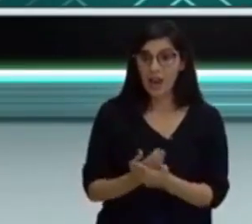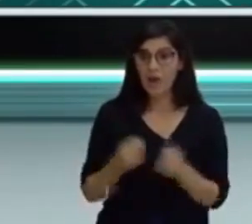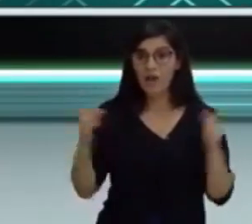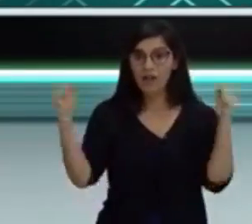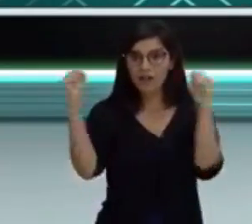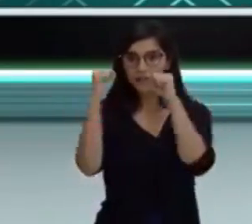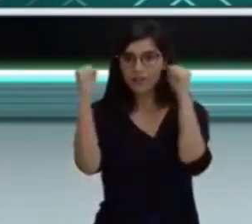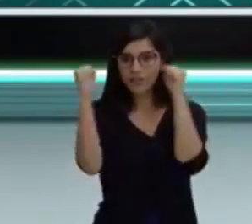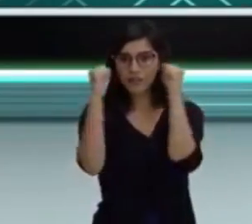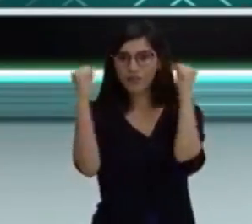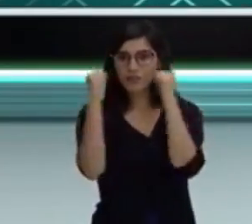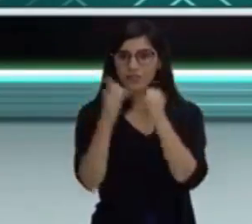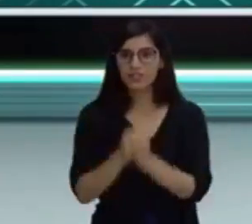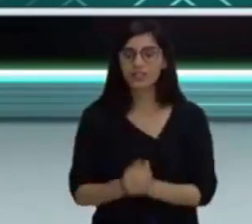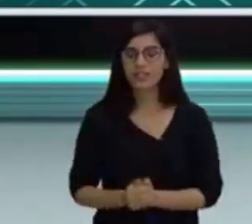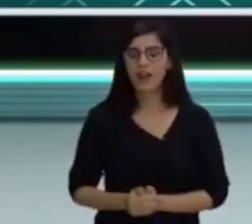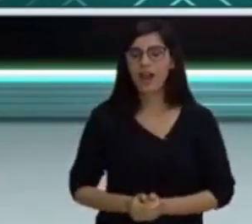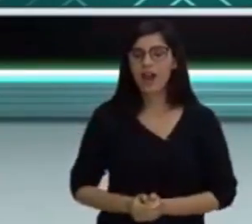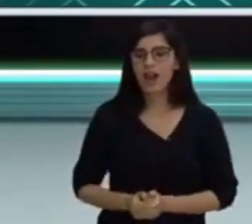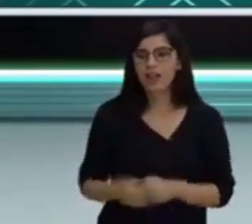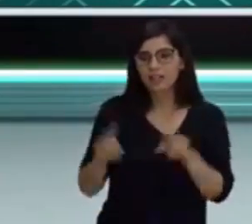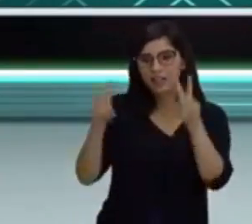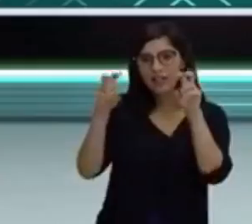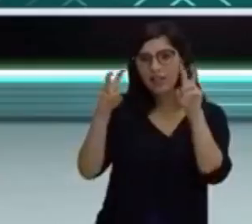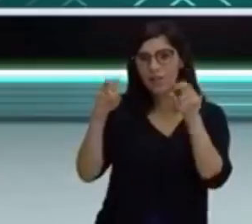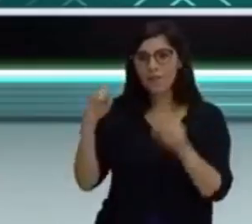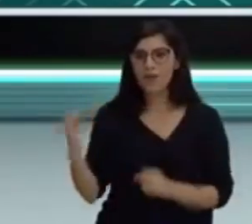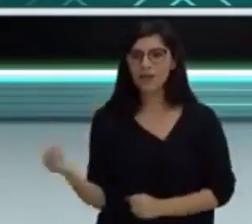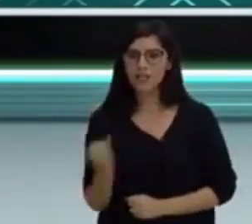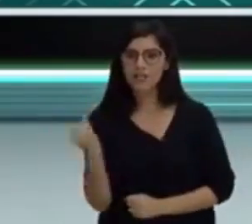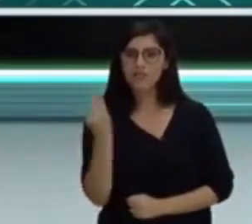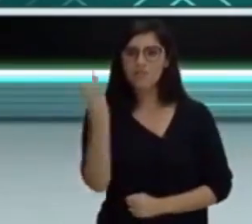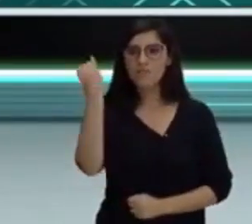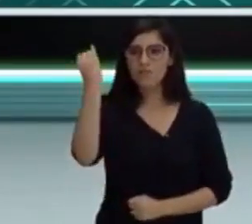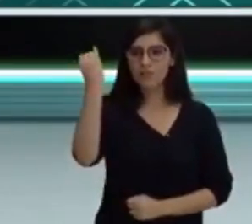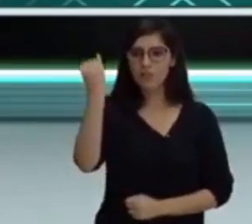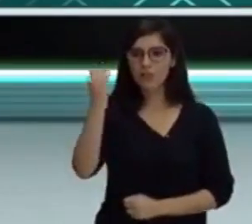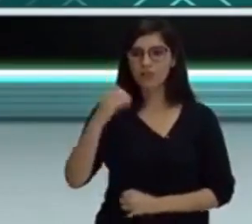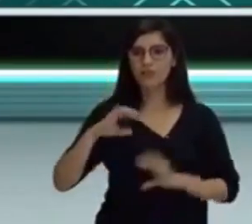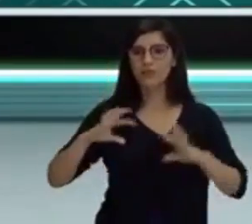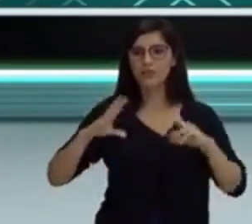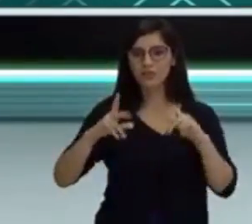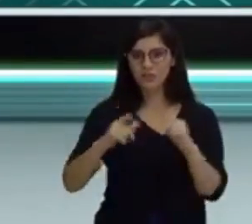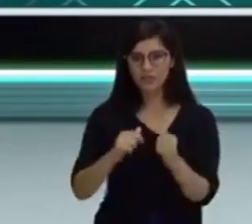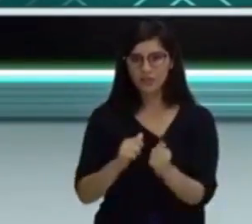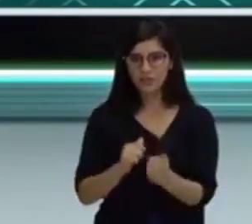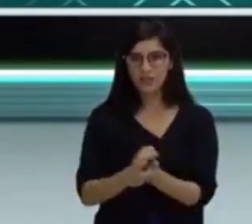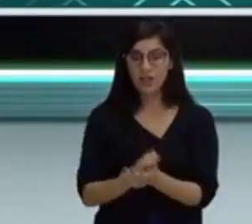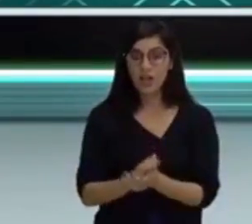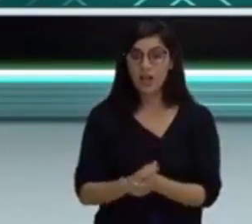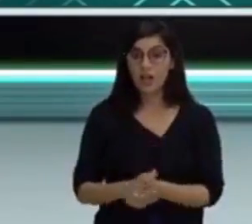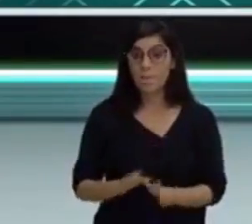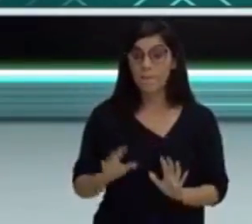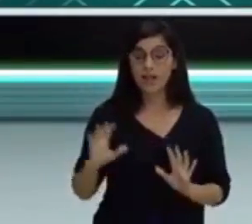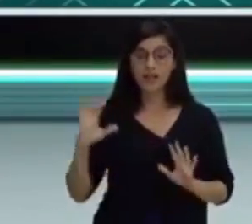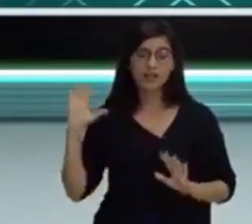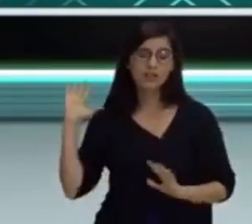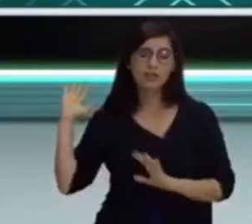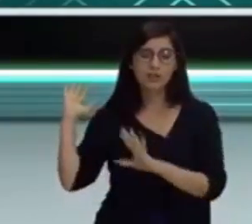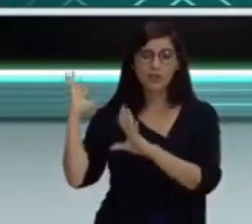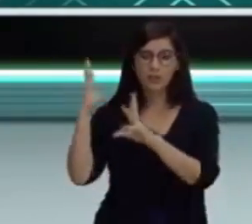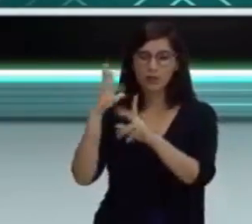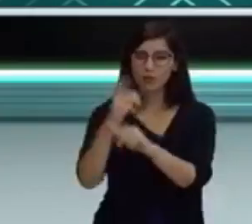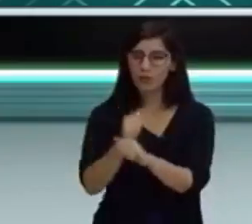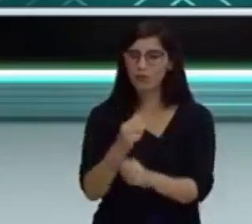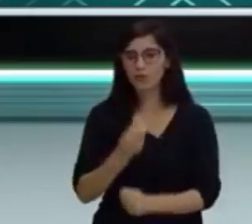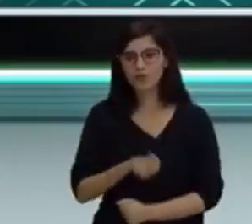assuntos importantes, interessantes, não só para nós agora, na aula de hoje, mas para a vida toda. E além da vida